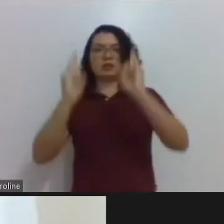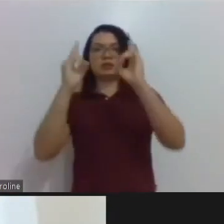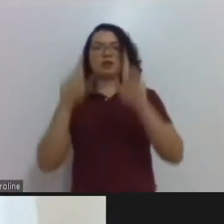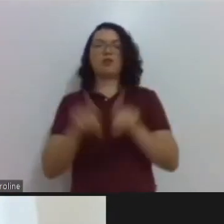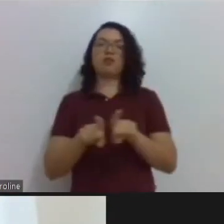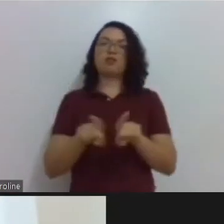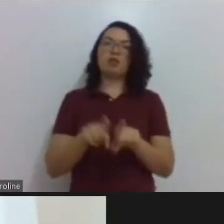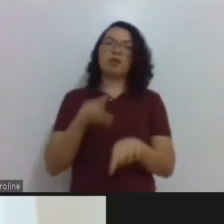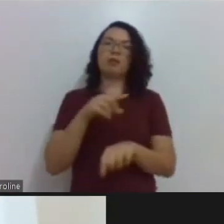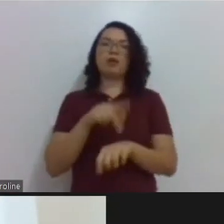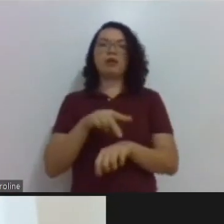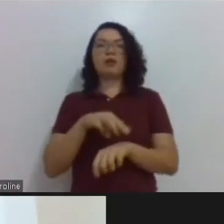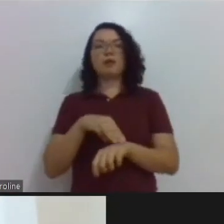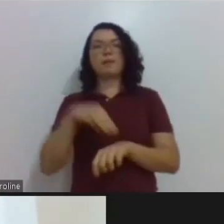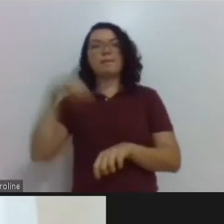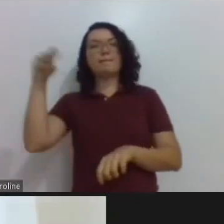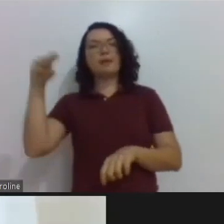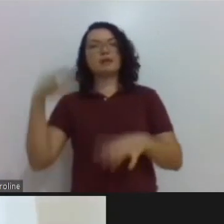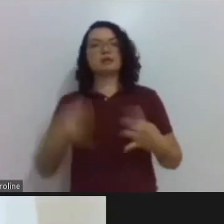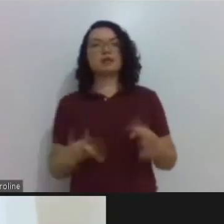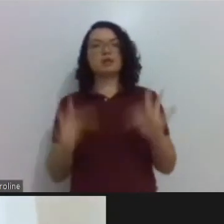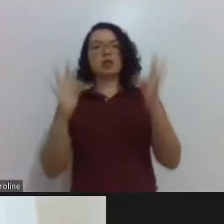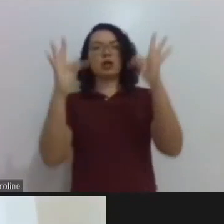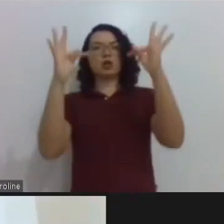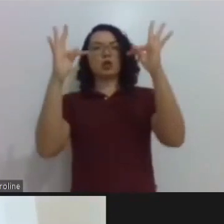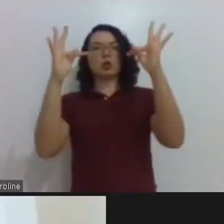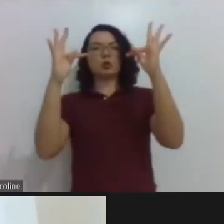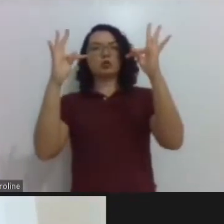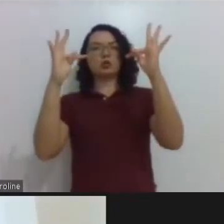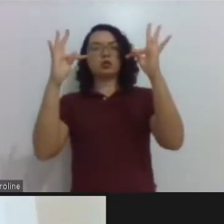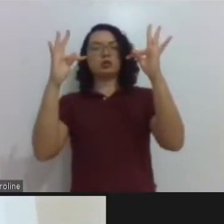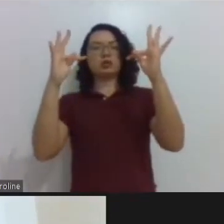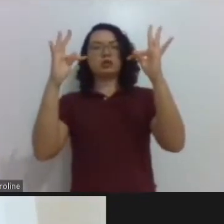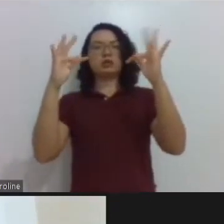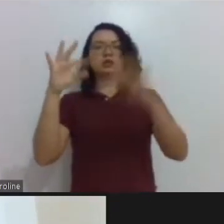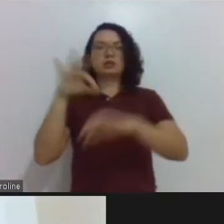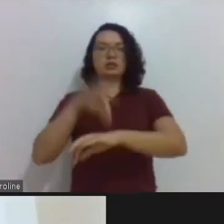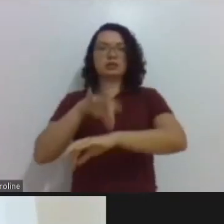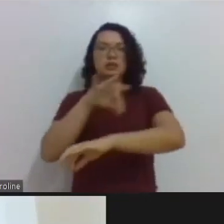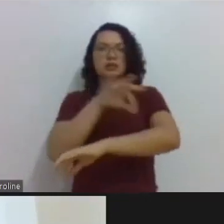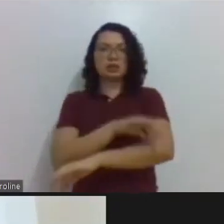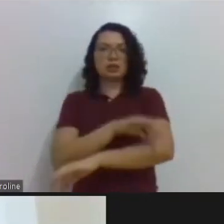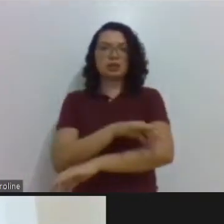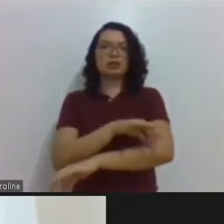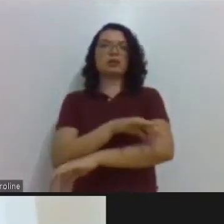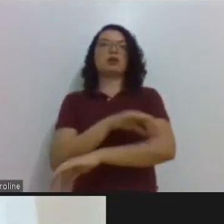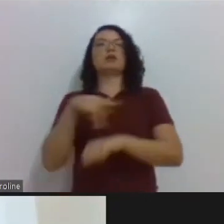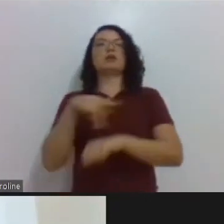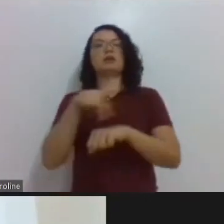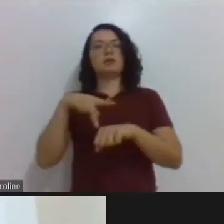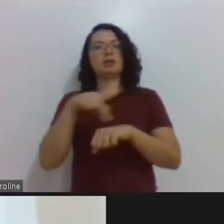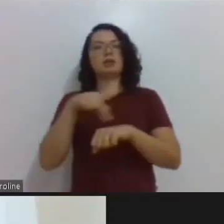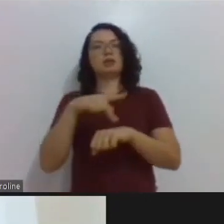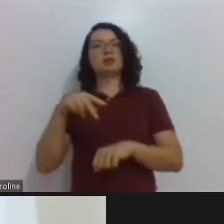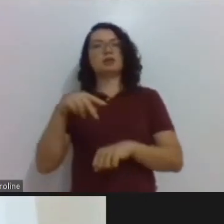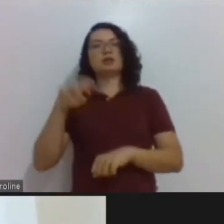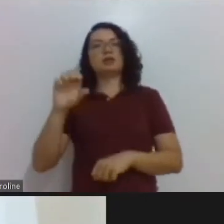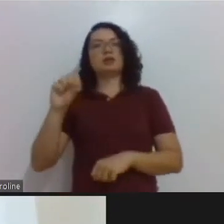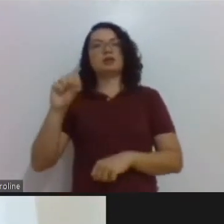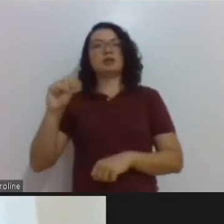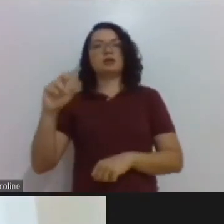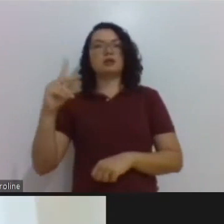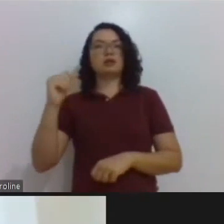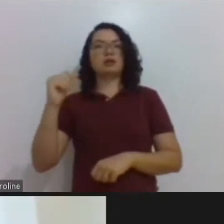tecnologias avançadas em construção arquitetônica, na Universidade Politécnica de Madrid, Espanha. É hoje professor